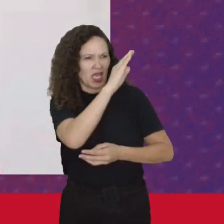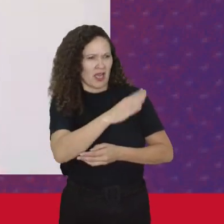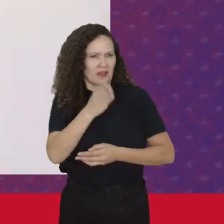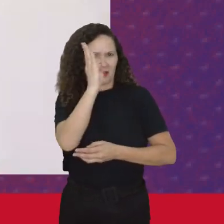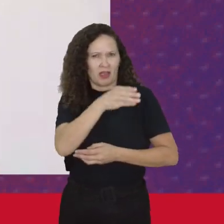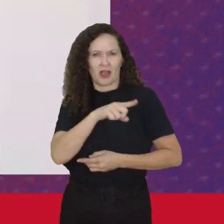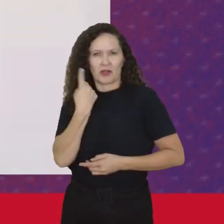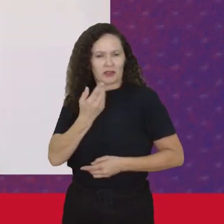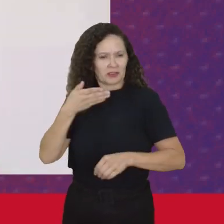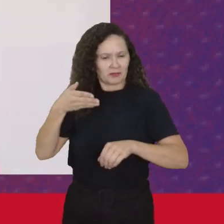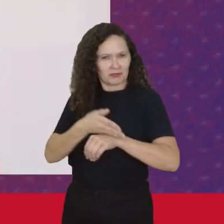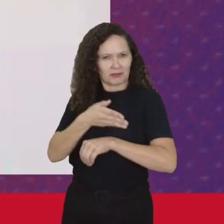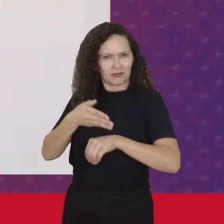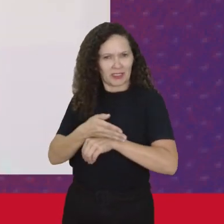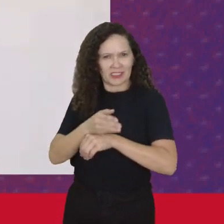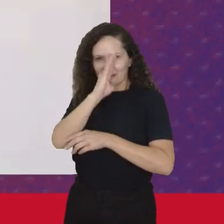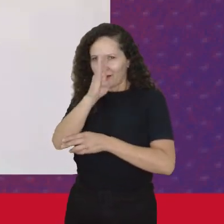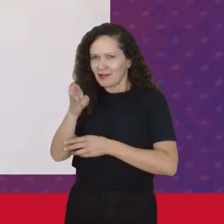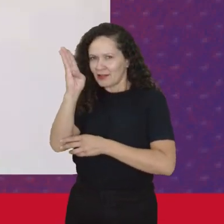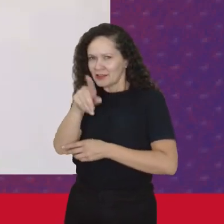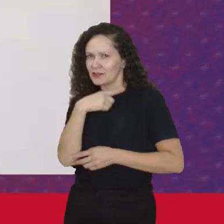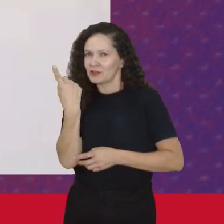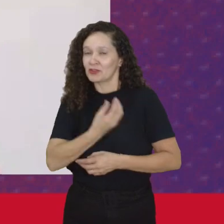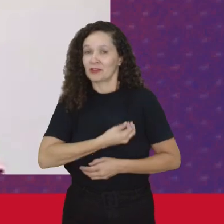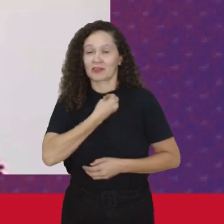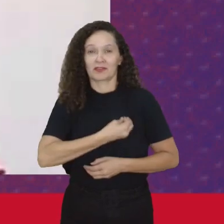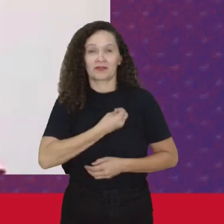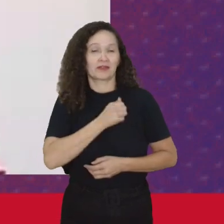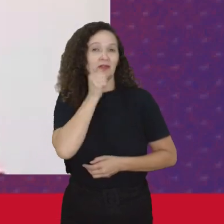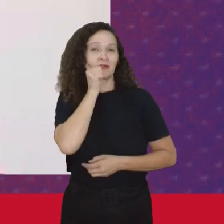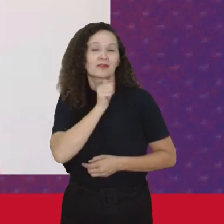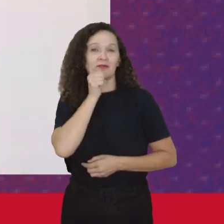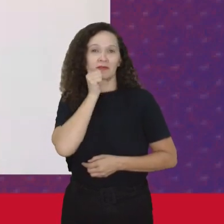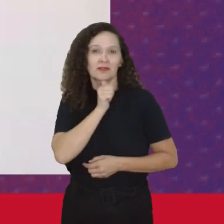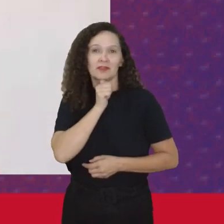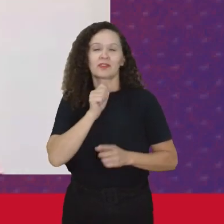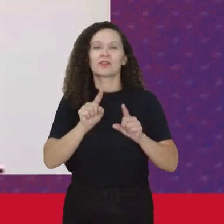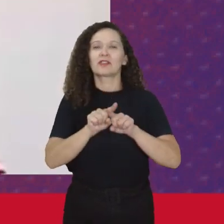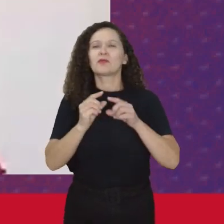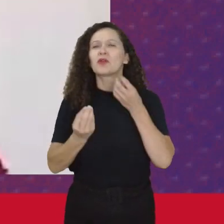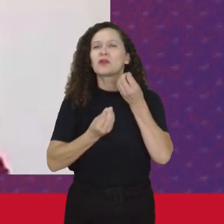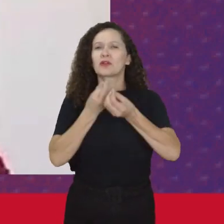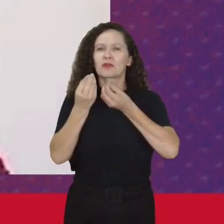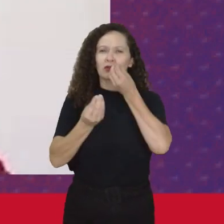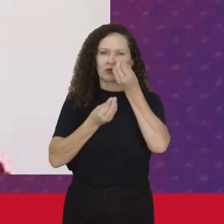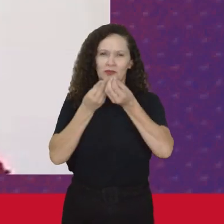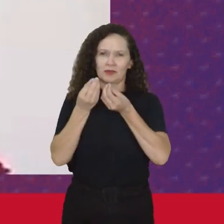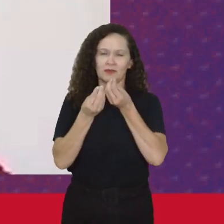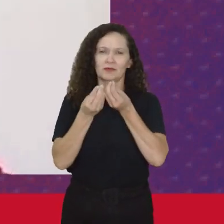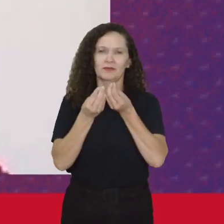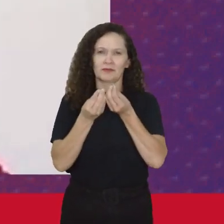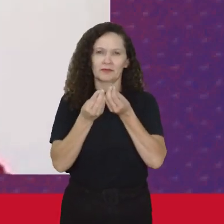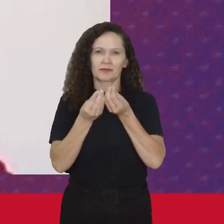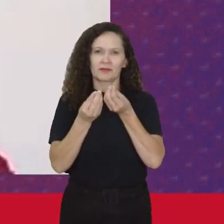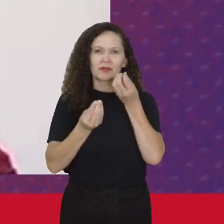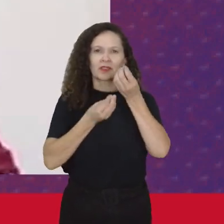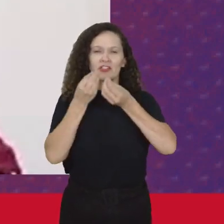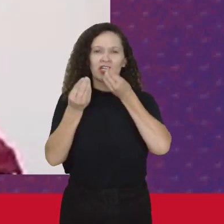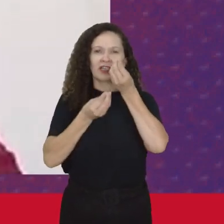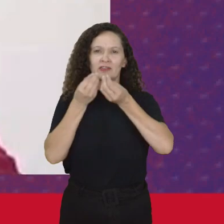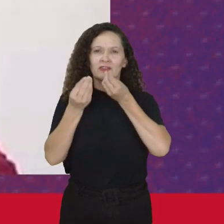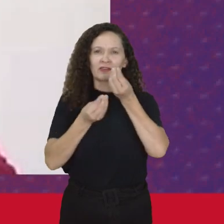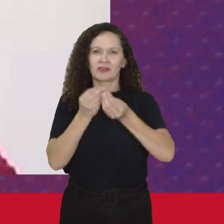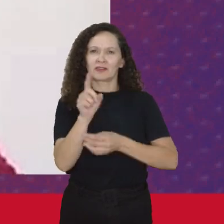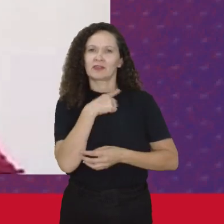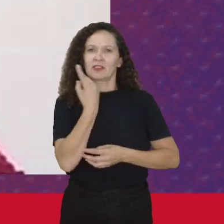participação De anulação Da nossa existência De como De como O que a gente